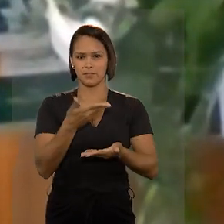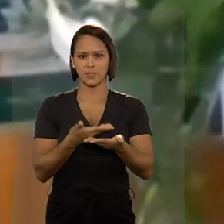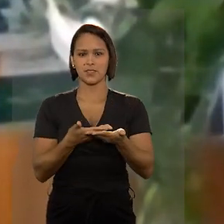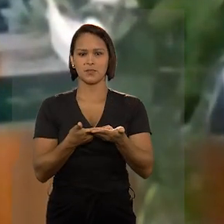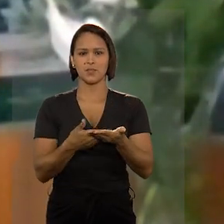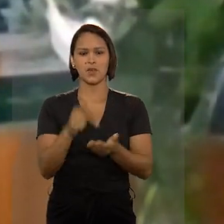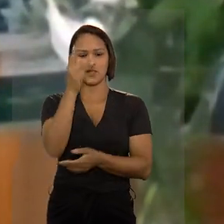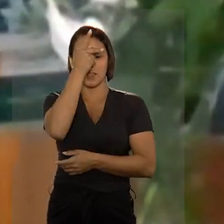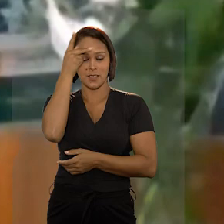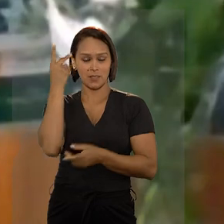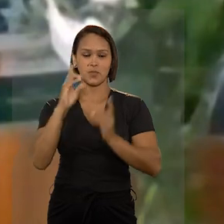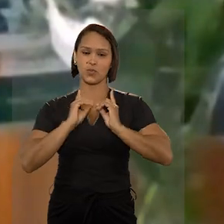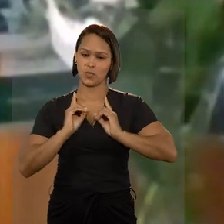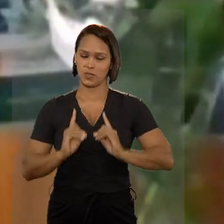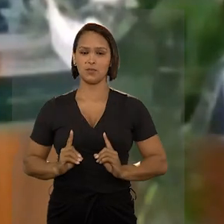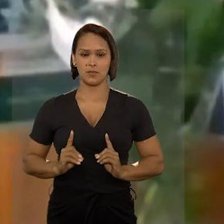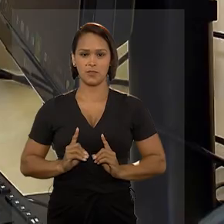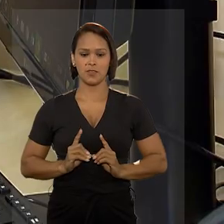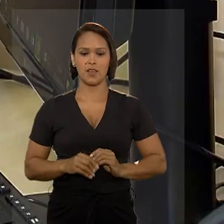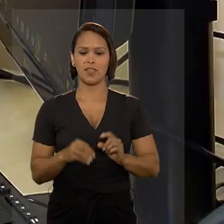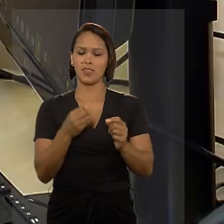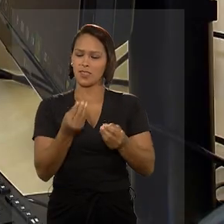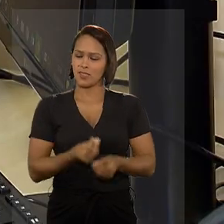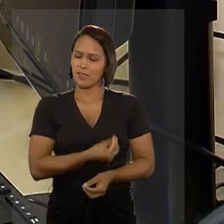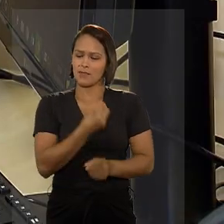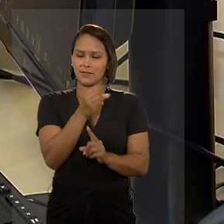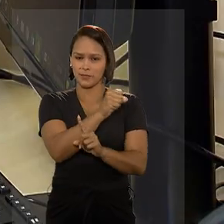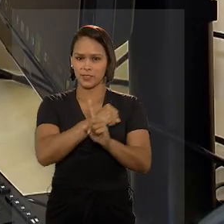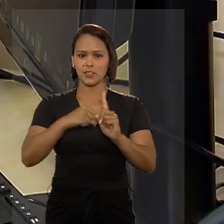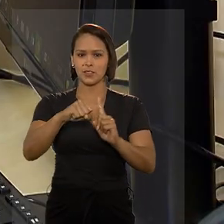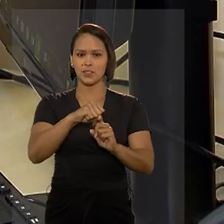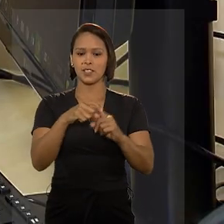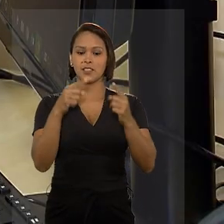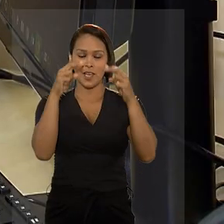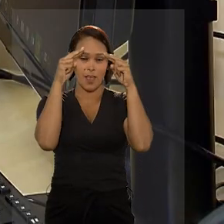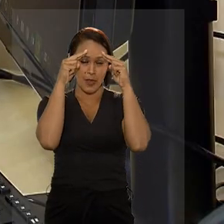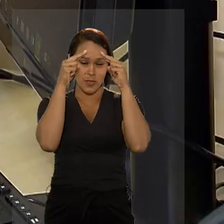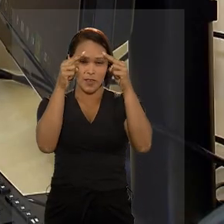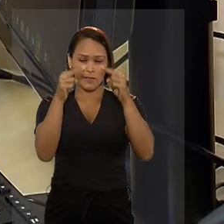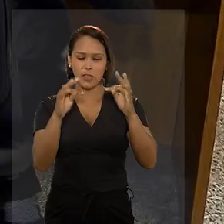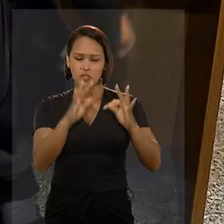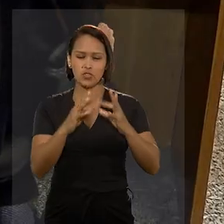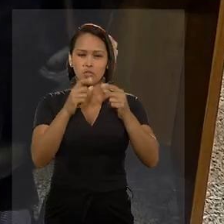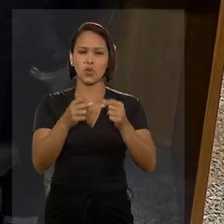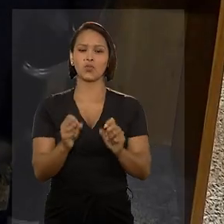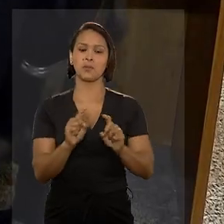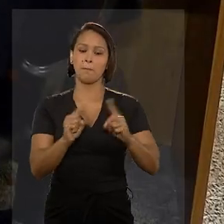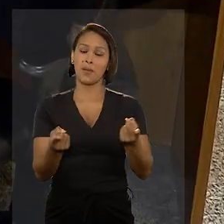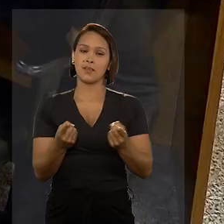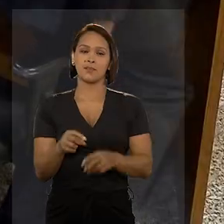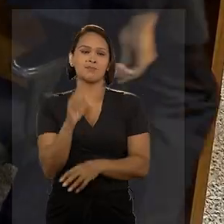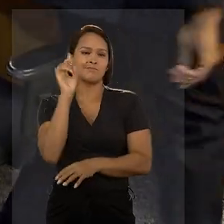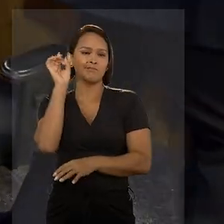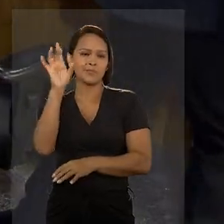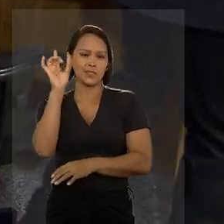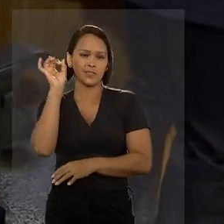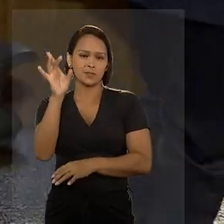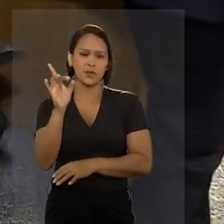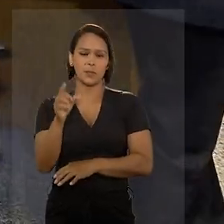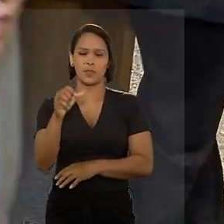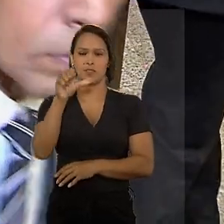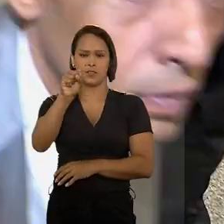participação das pessoas com deficiência na vida e em sociedade. É um dever de todos os maus, mas principalmente